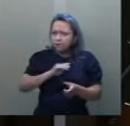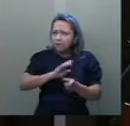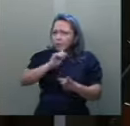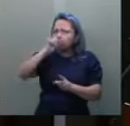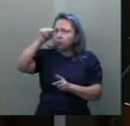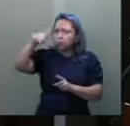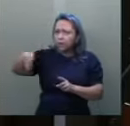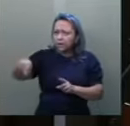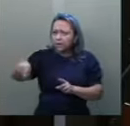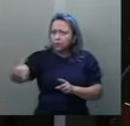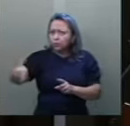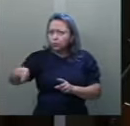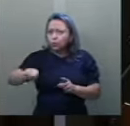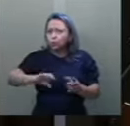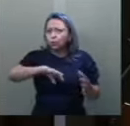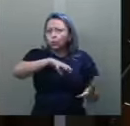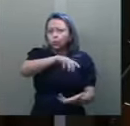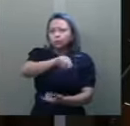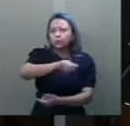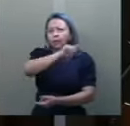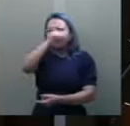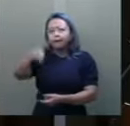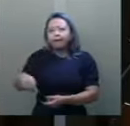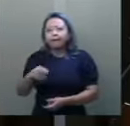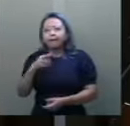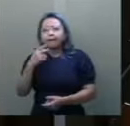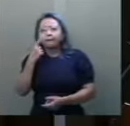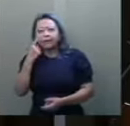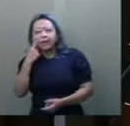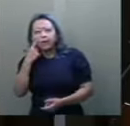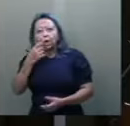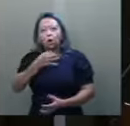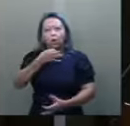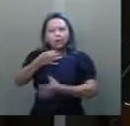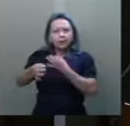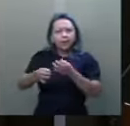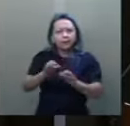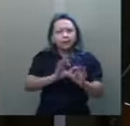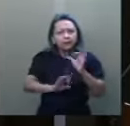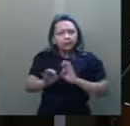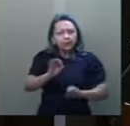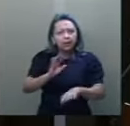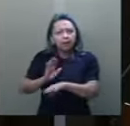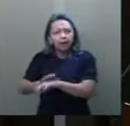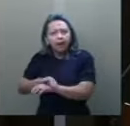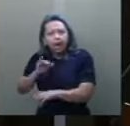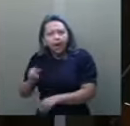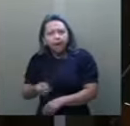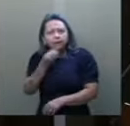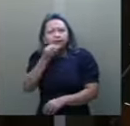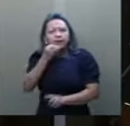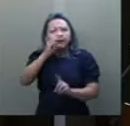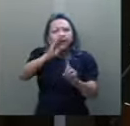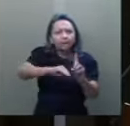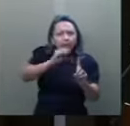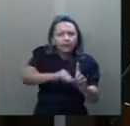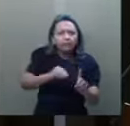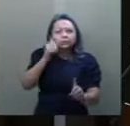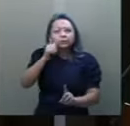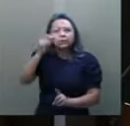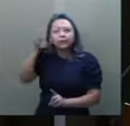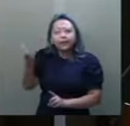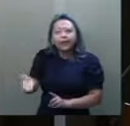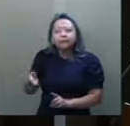para reparar, comentar, planejar, tirar vantagem da vulnerabilidade de mulheres